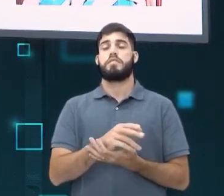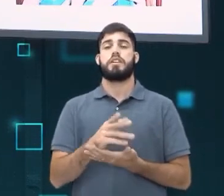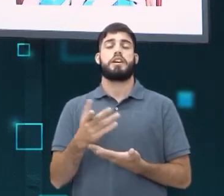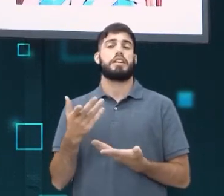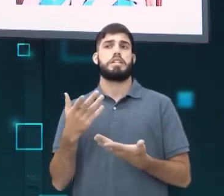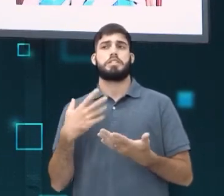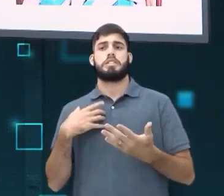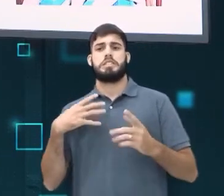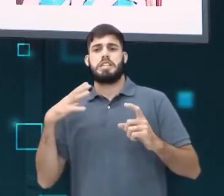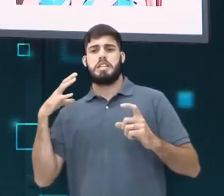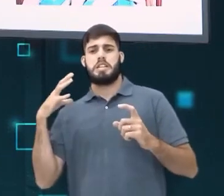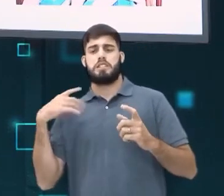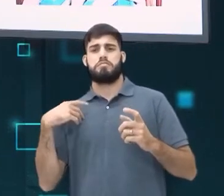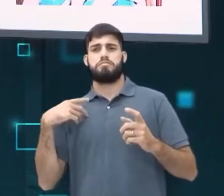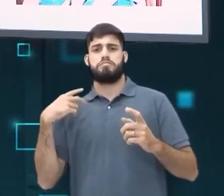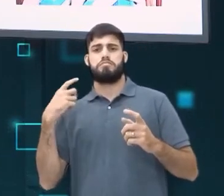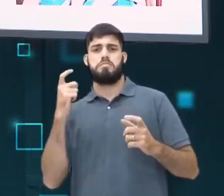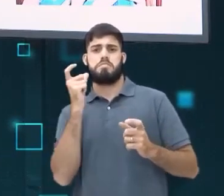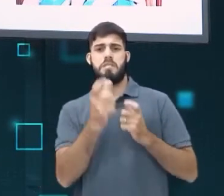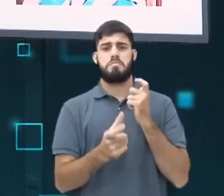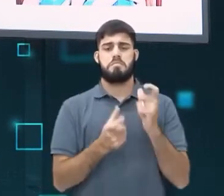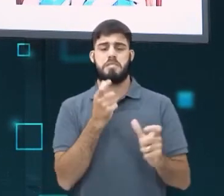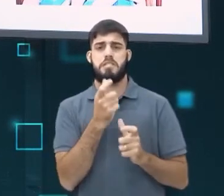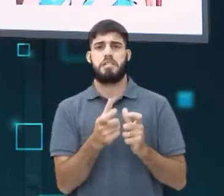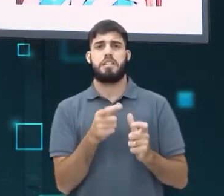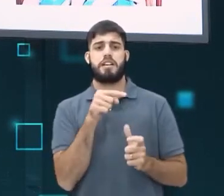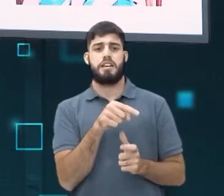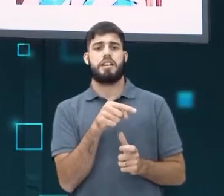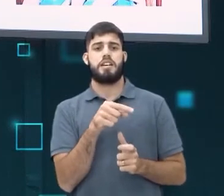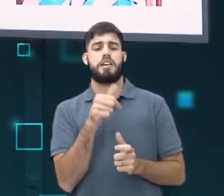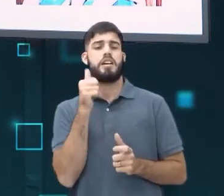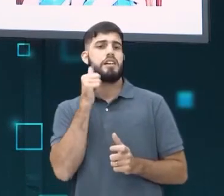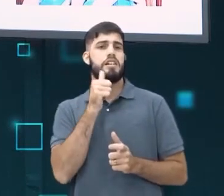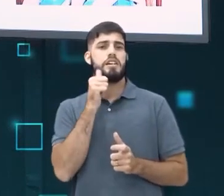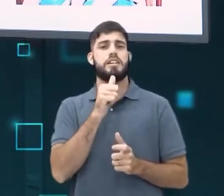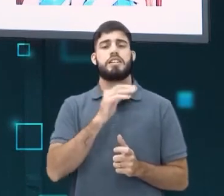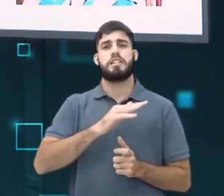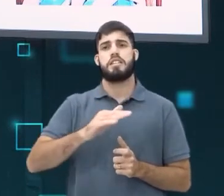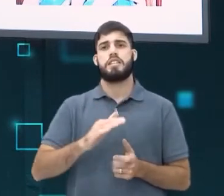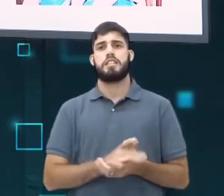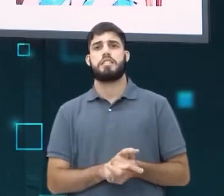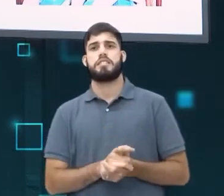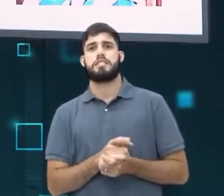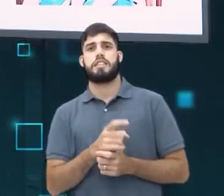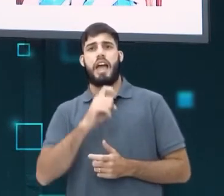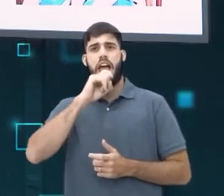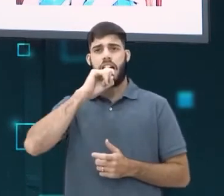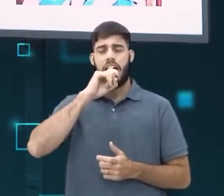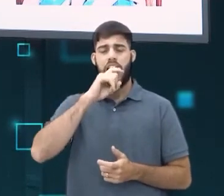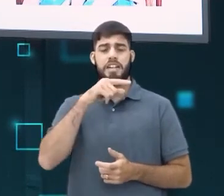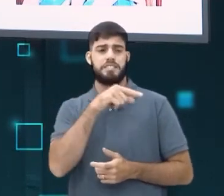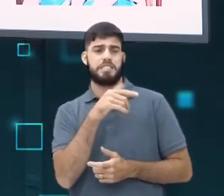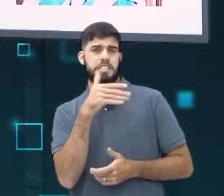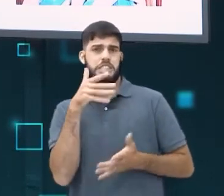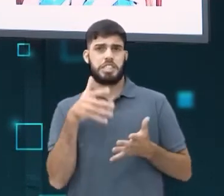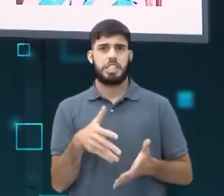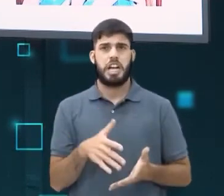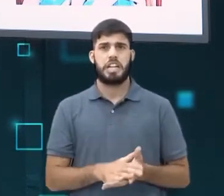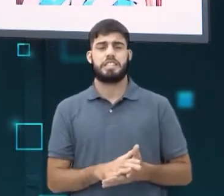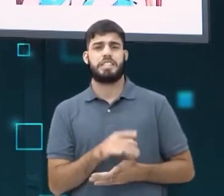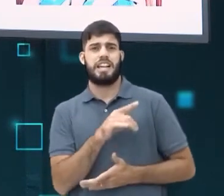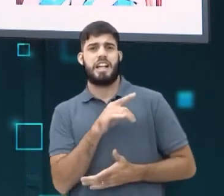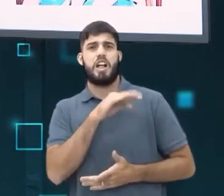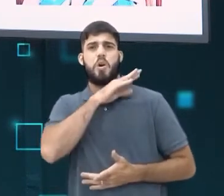apagou o bolo de aniversário. Que apagou a vela. Dizendo que ela era invejosa. Dizendo que ela era chata. Que ela era